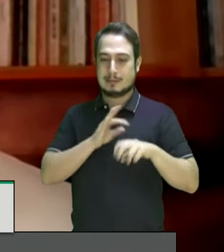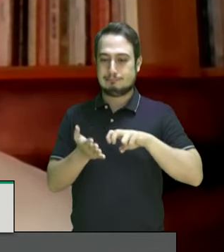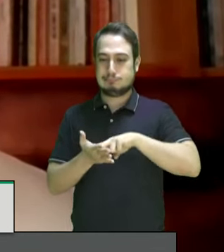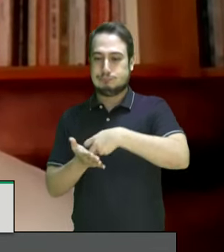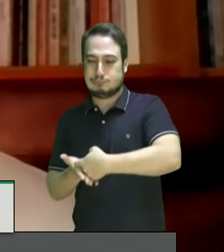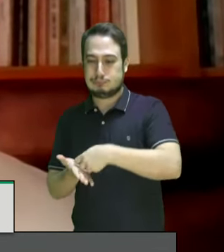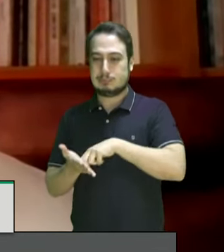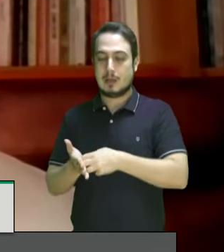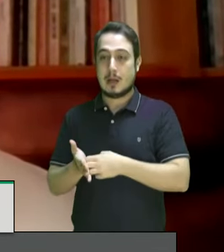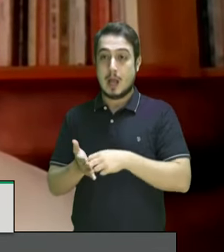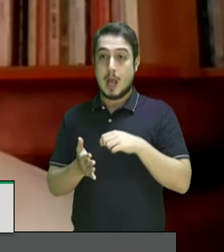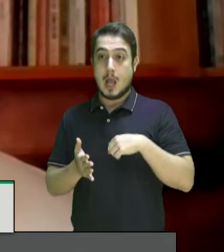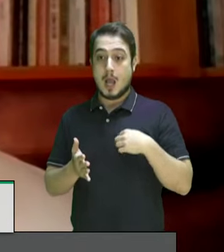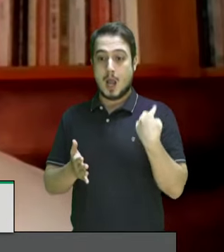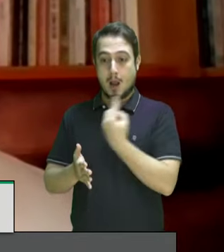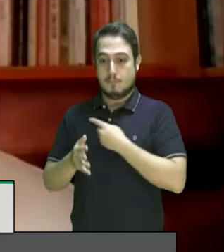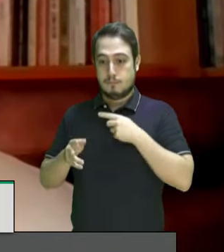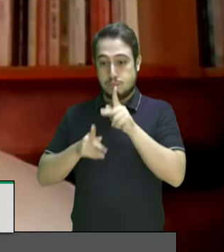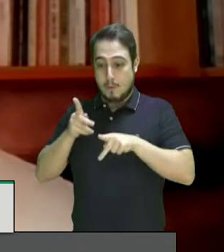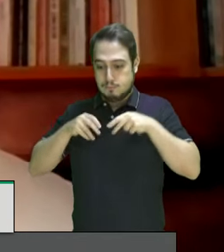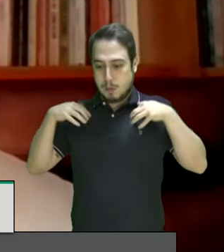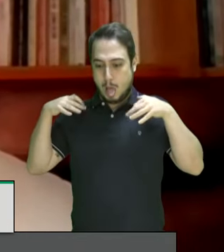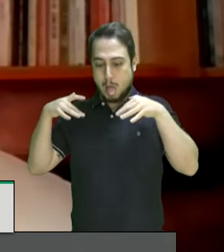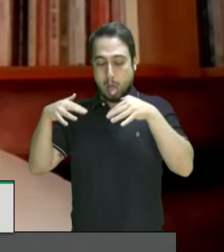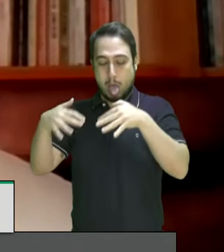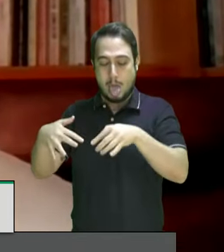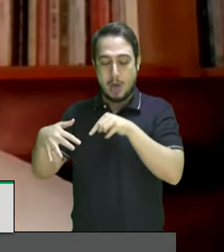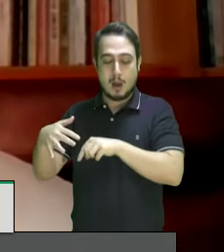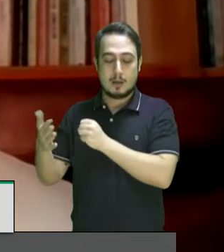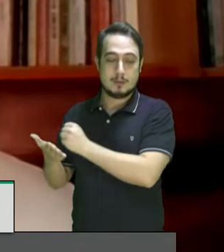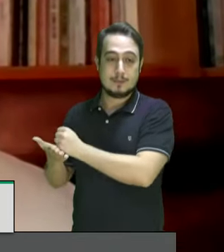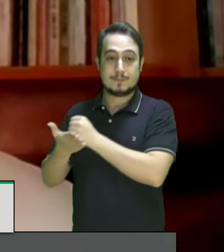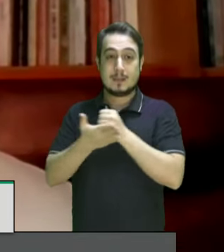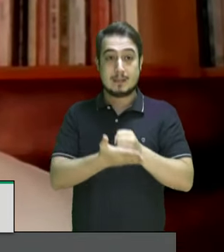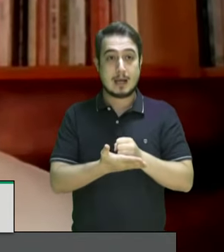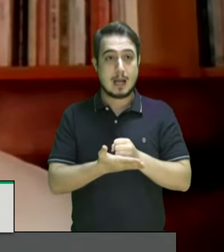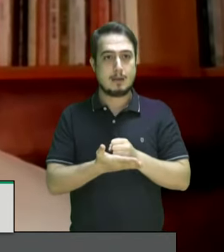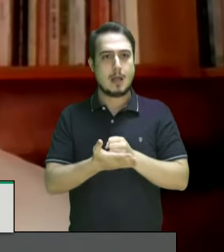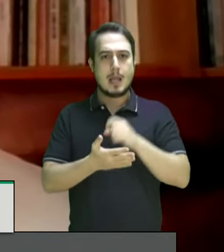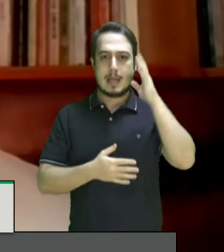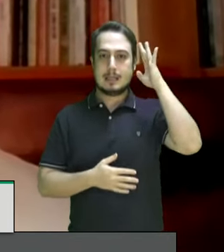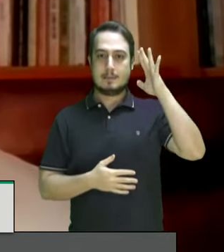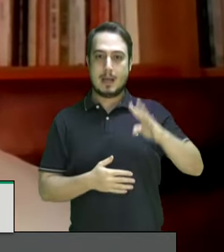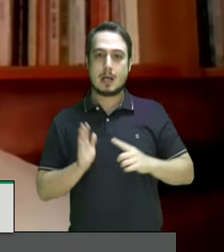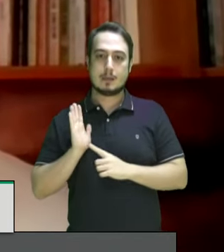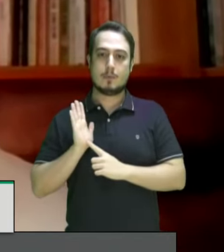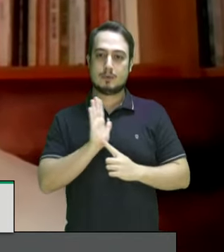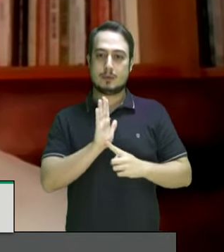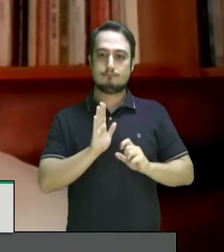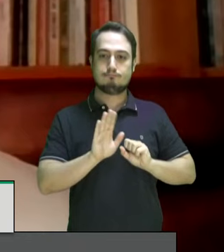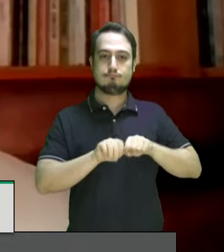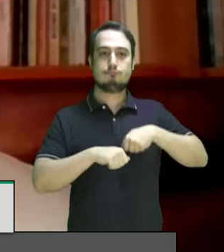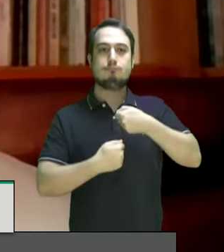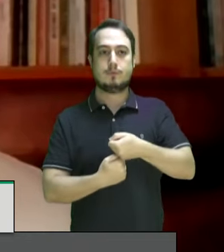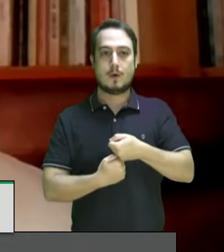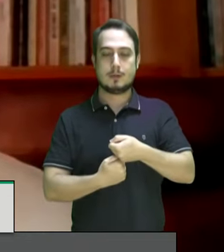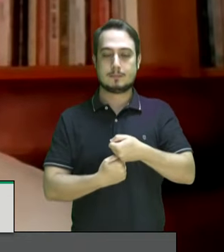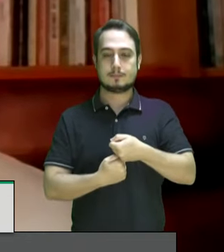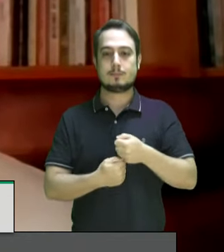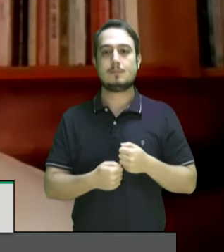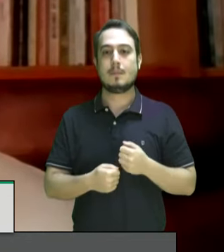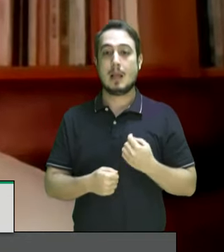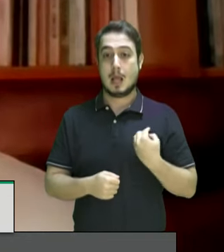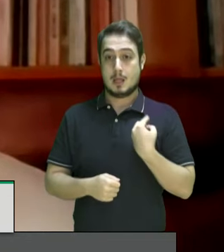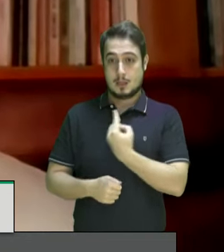indignação global que também nos trae muita esperança. O Comitê para a Eliminação da Inclinação